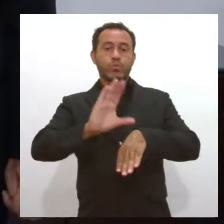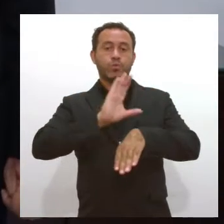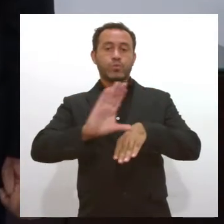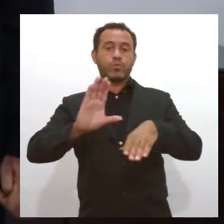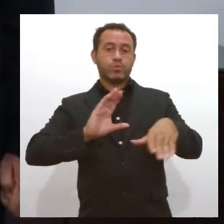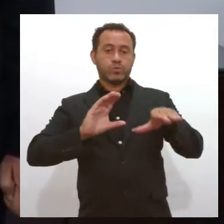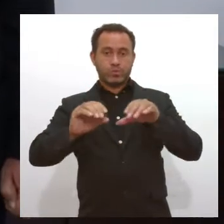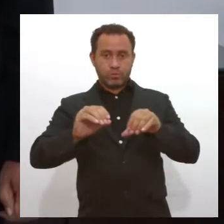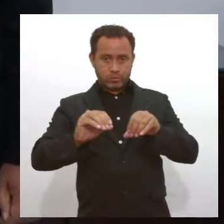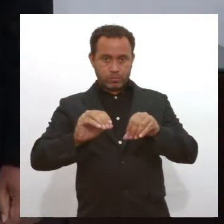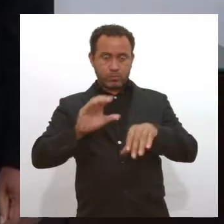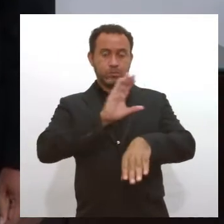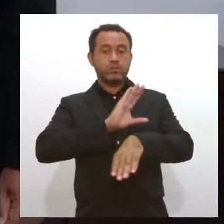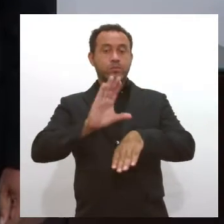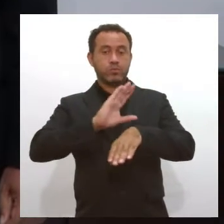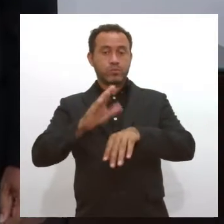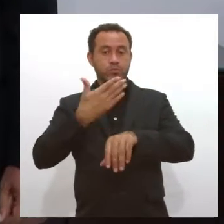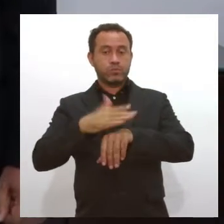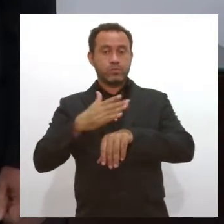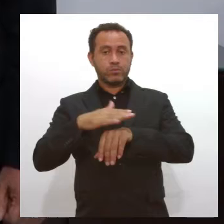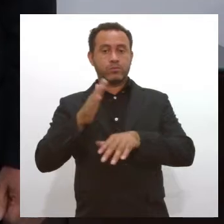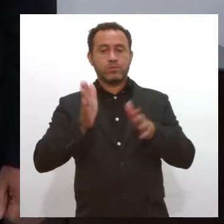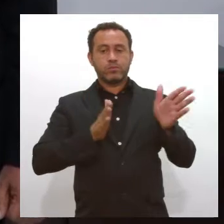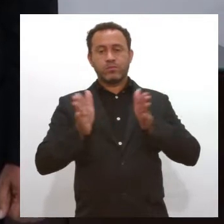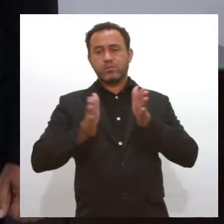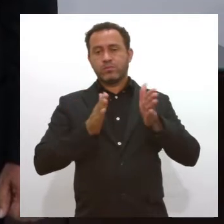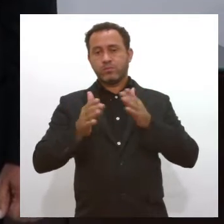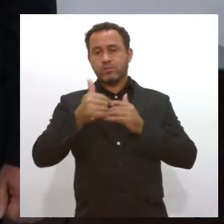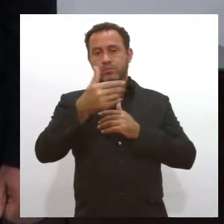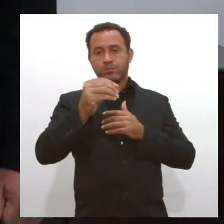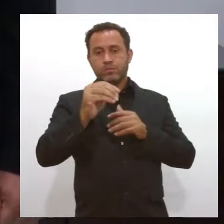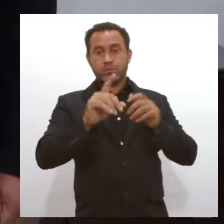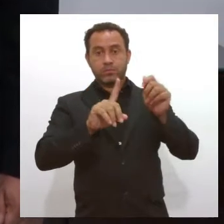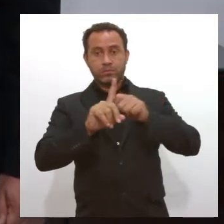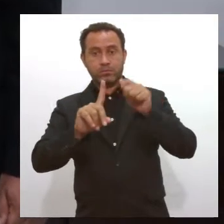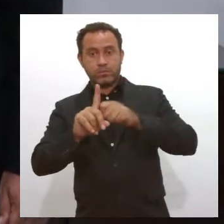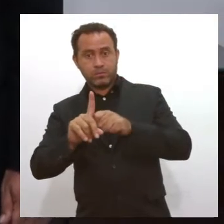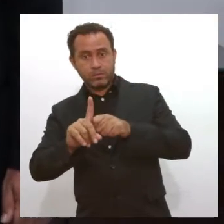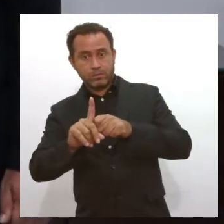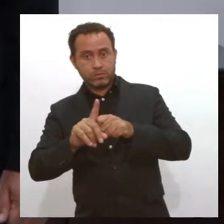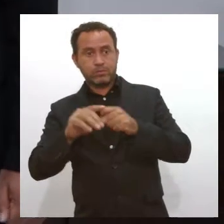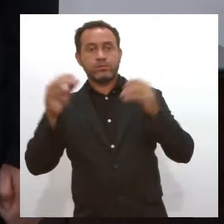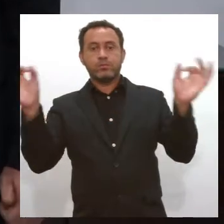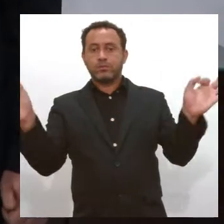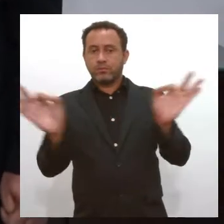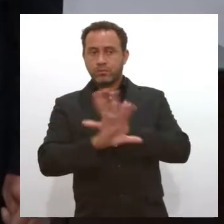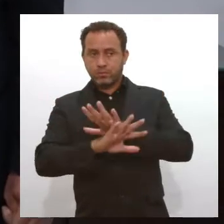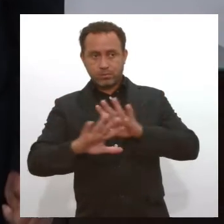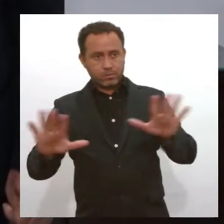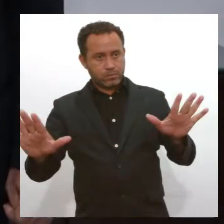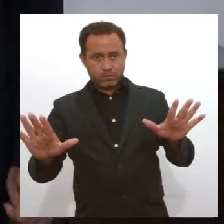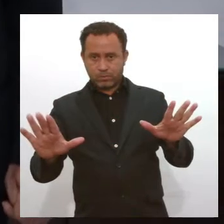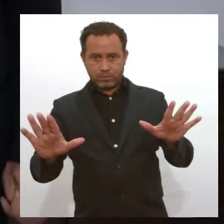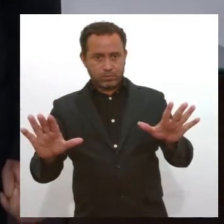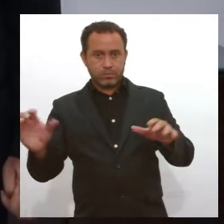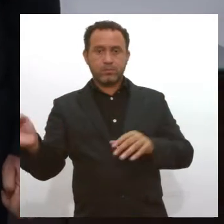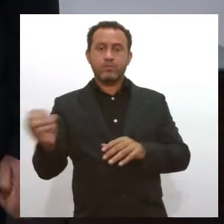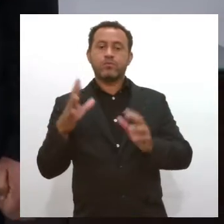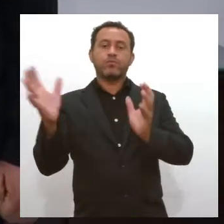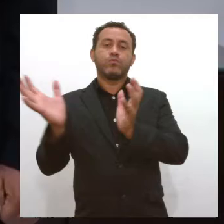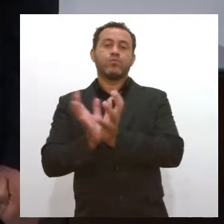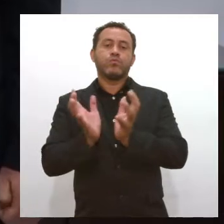Esse curso de formação dura, em média, 10 meses e assim que concluir a tendência que tenha uma nova